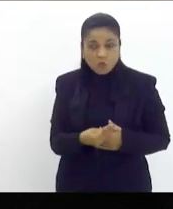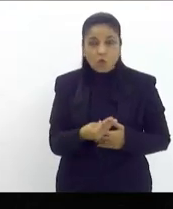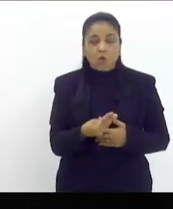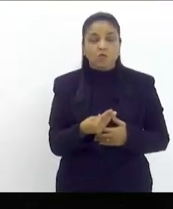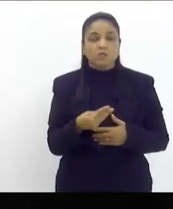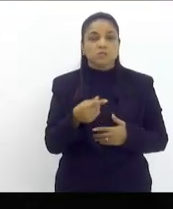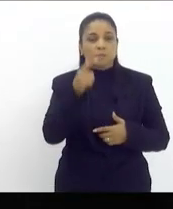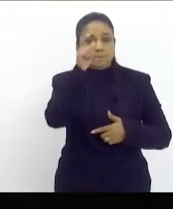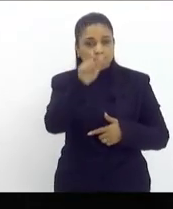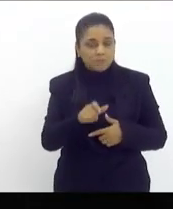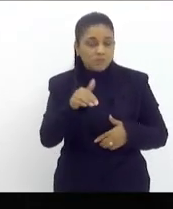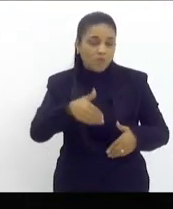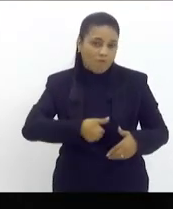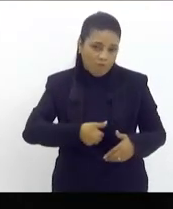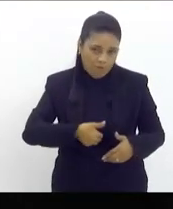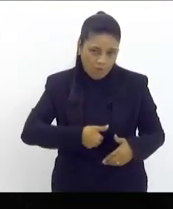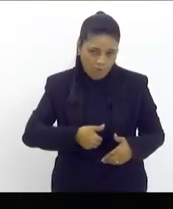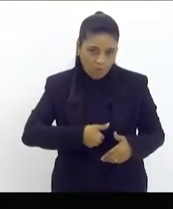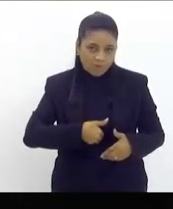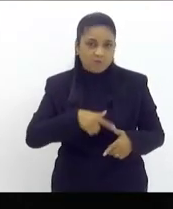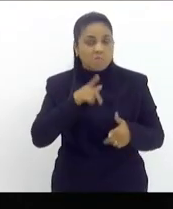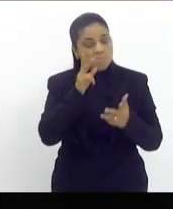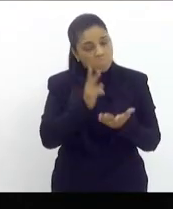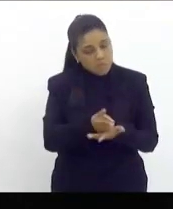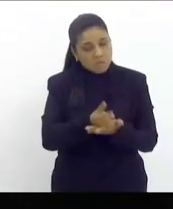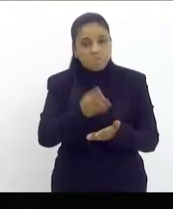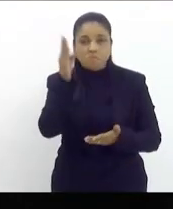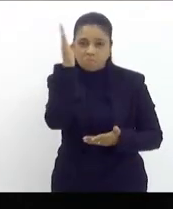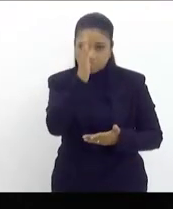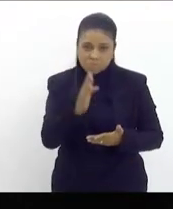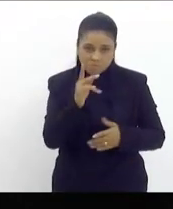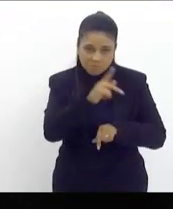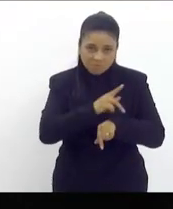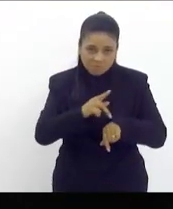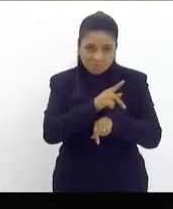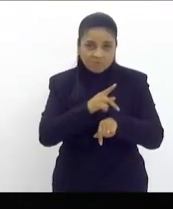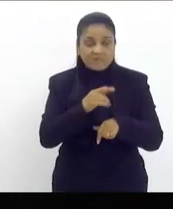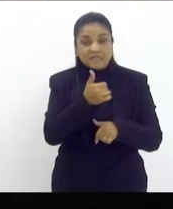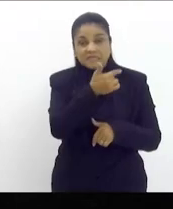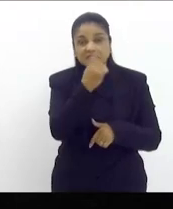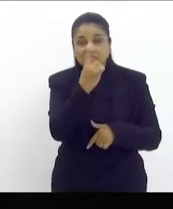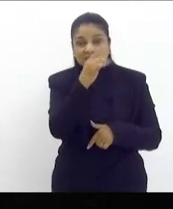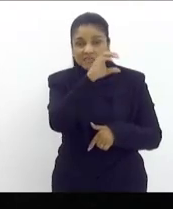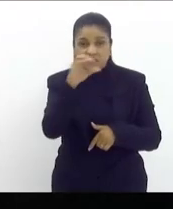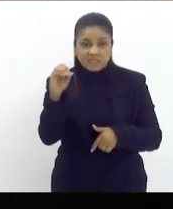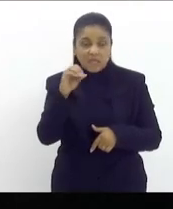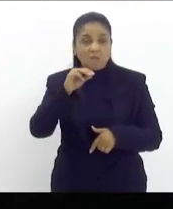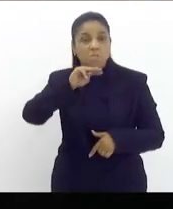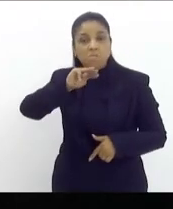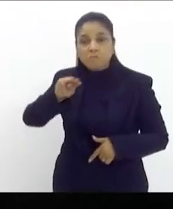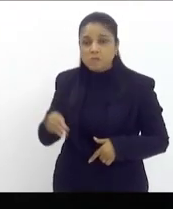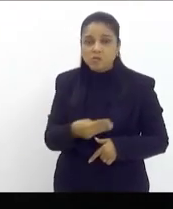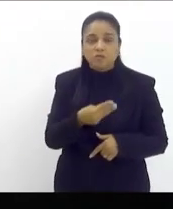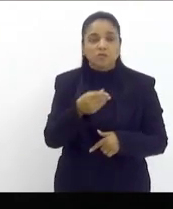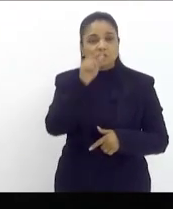passando fome é o mesmo país que hoje tem 100 milhões de pessoas em